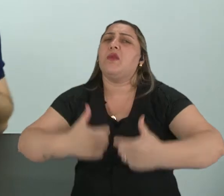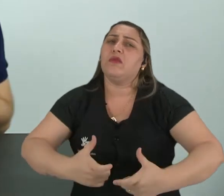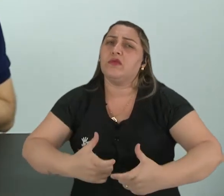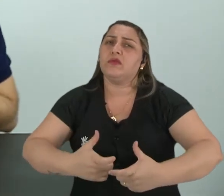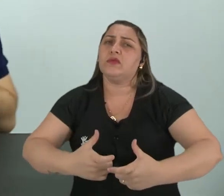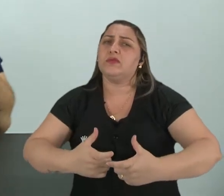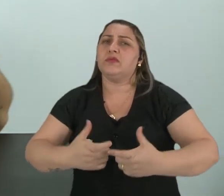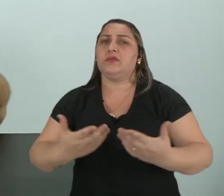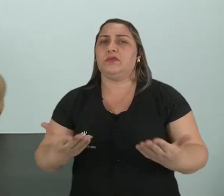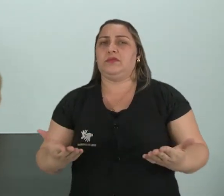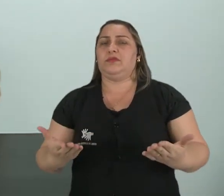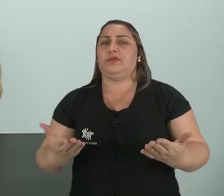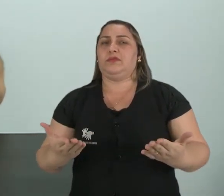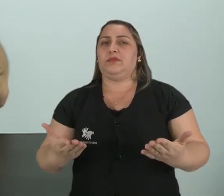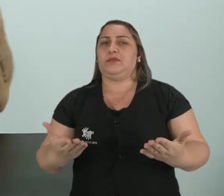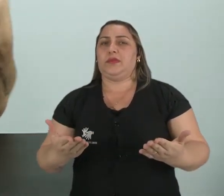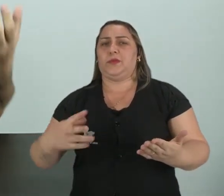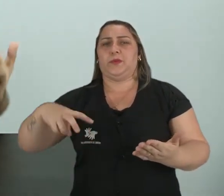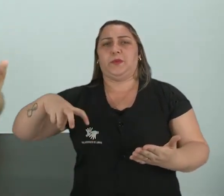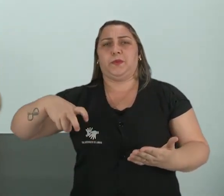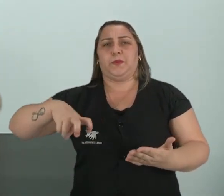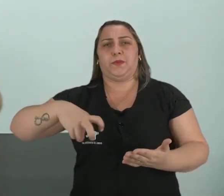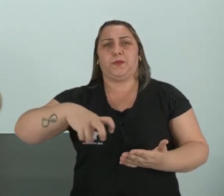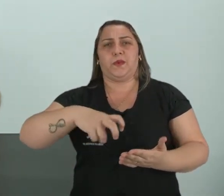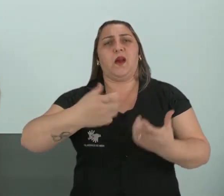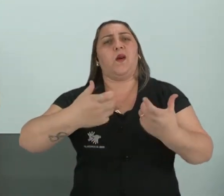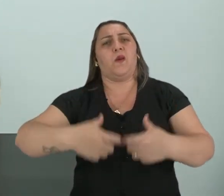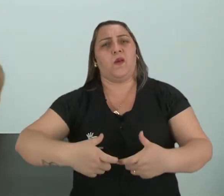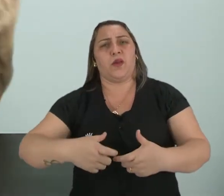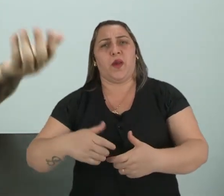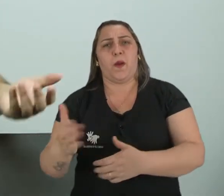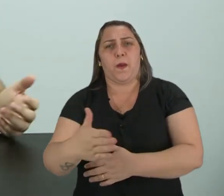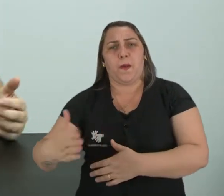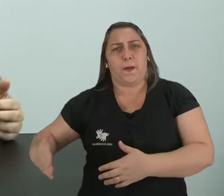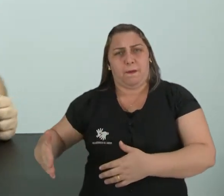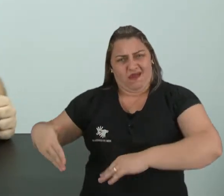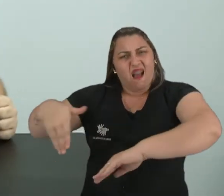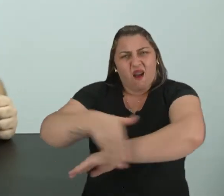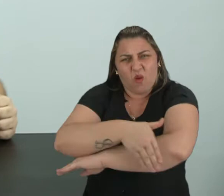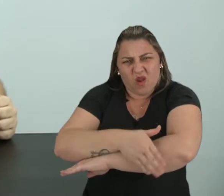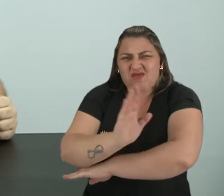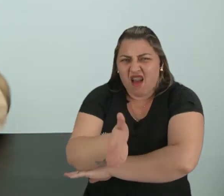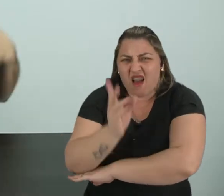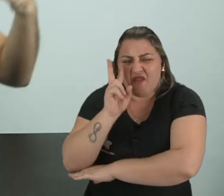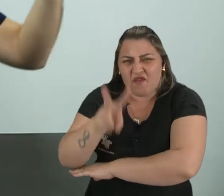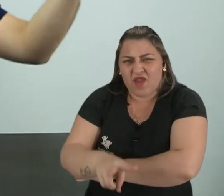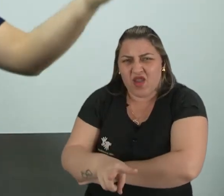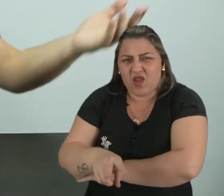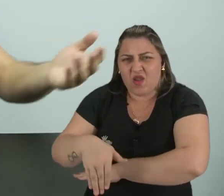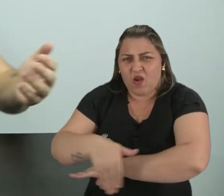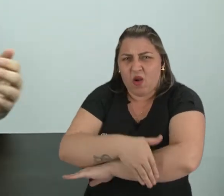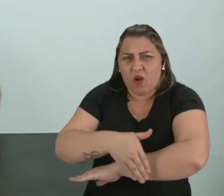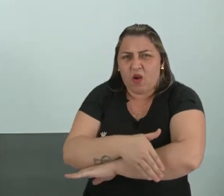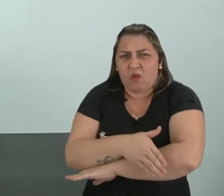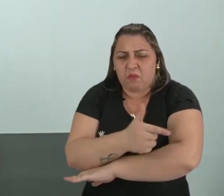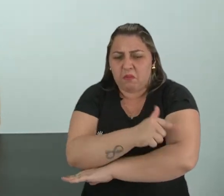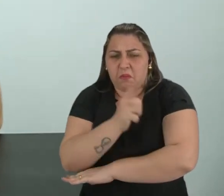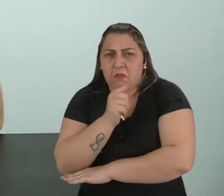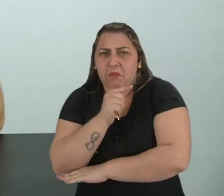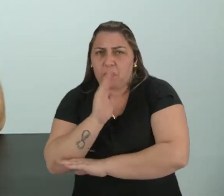os animais, eles vivem, eles andam? Você já viu um peixe no meio da rua? Um peixe no seco?